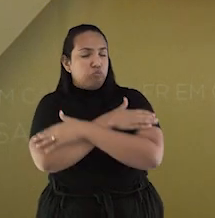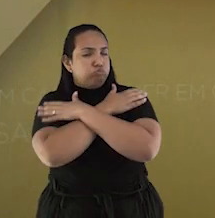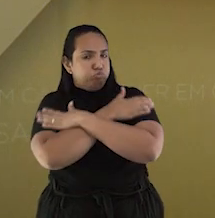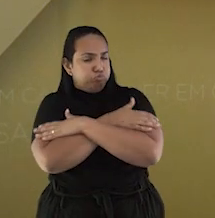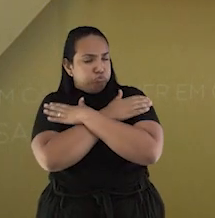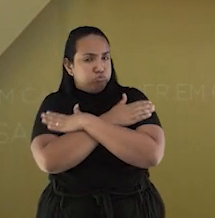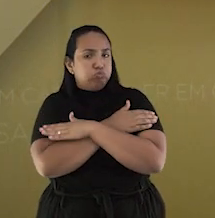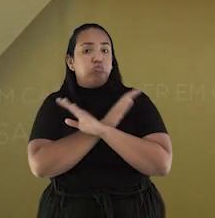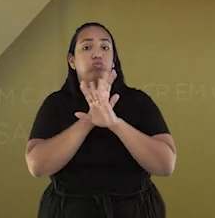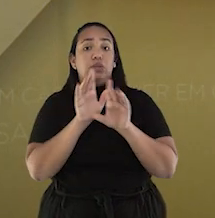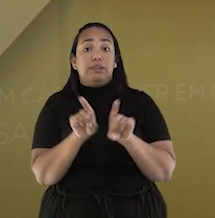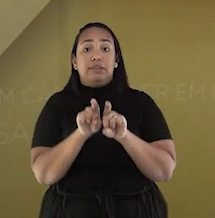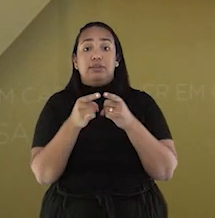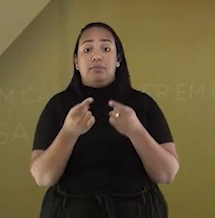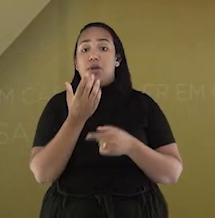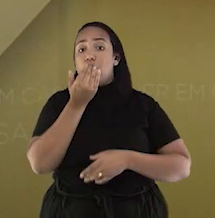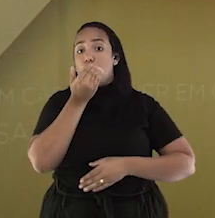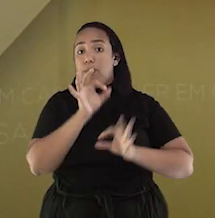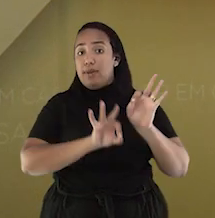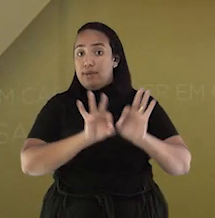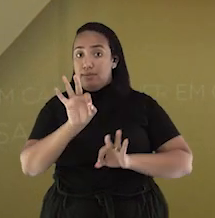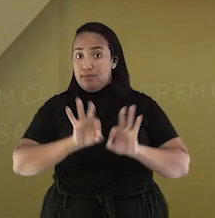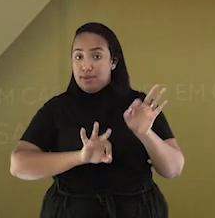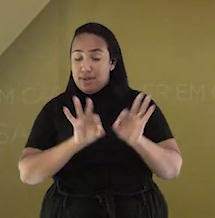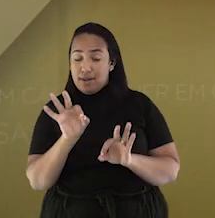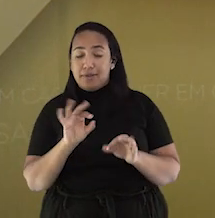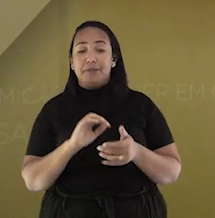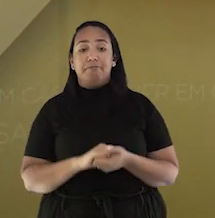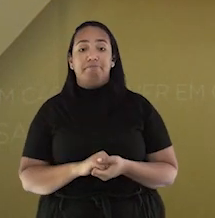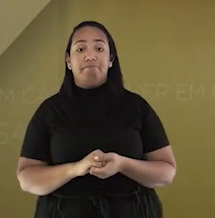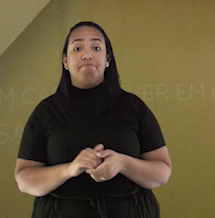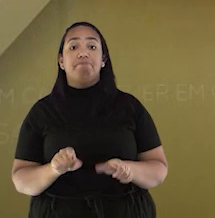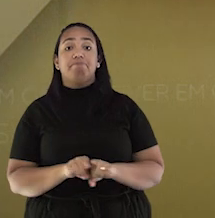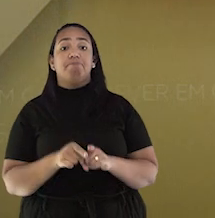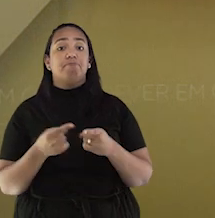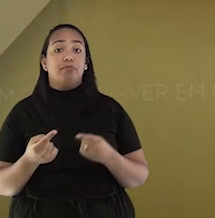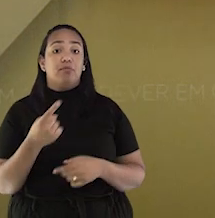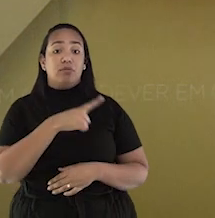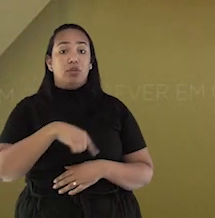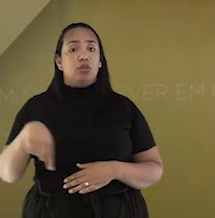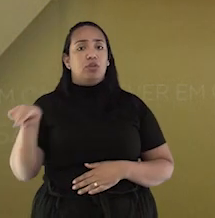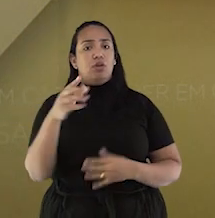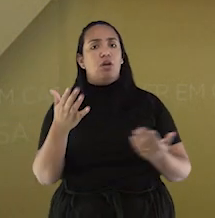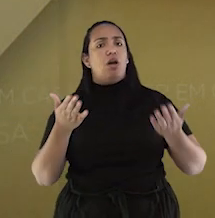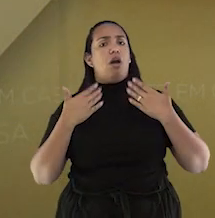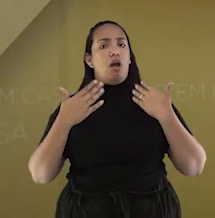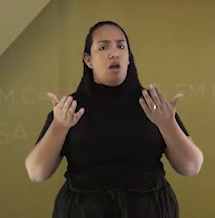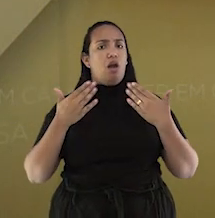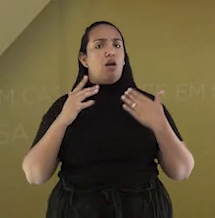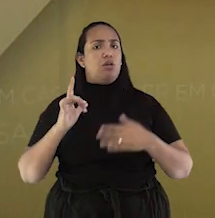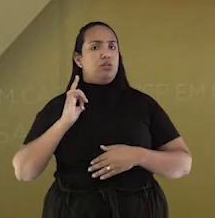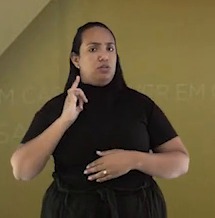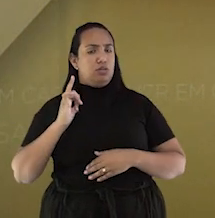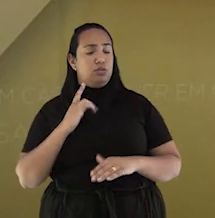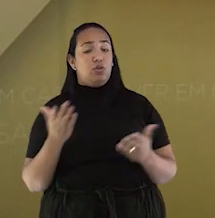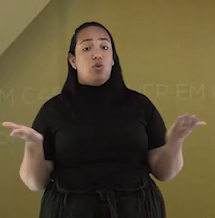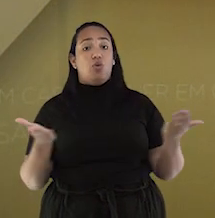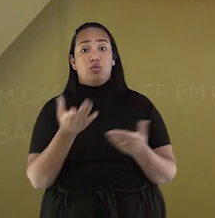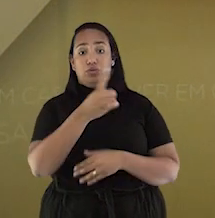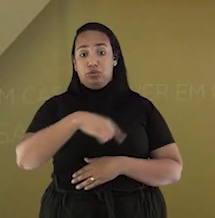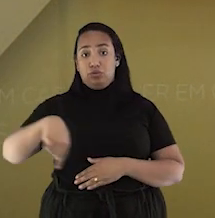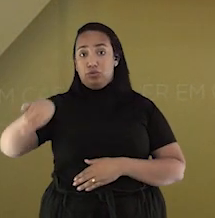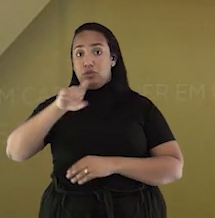também para o preparo de comida. E com eles também sentimos muito calor. Vamos descobrir